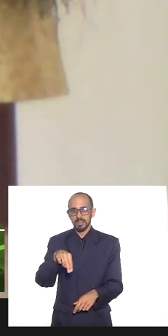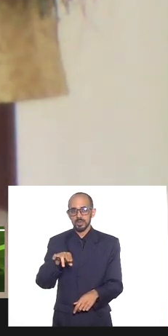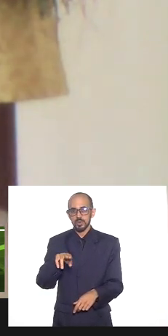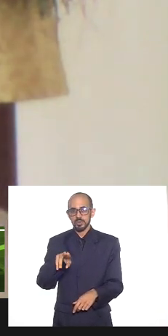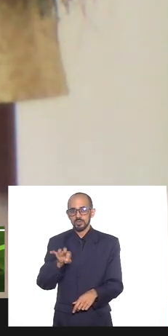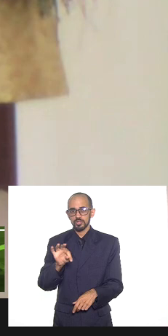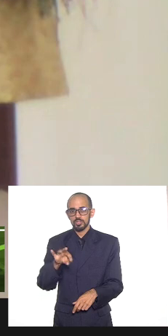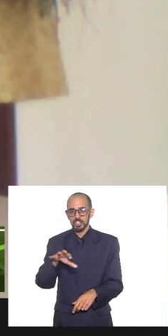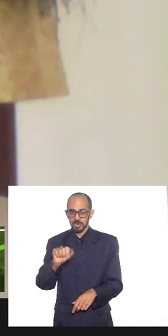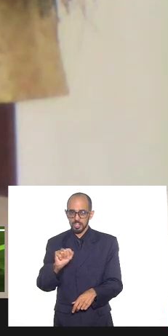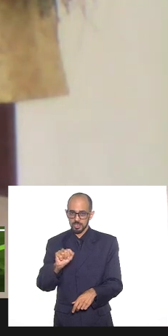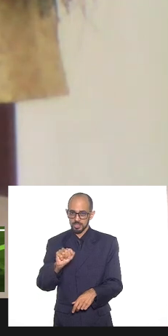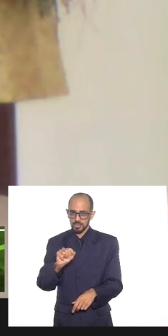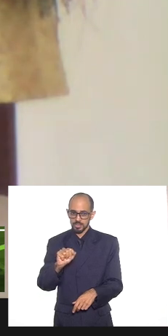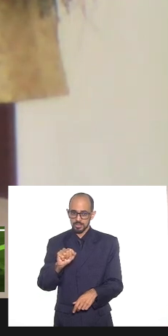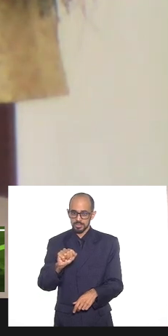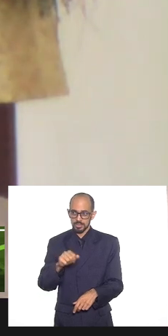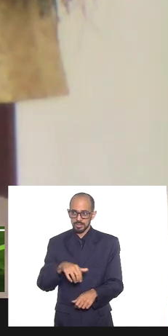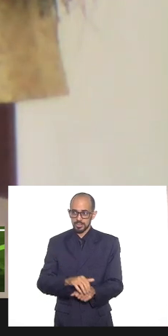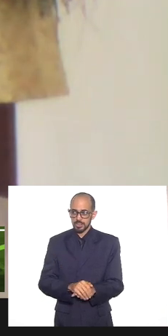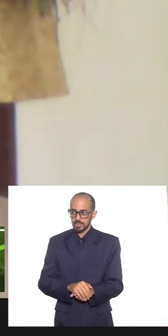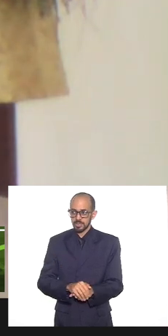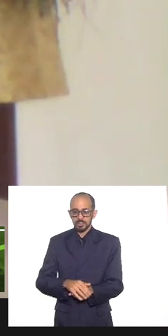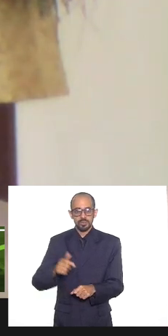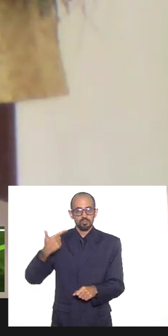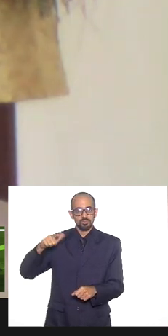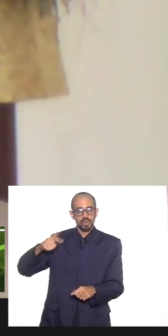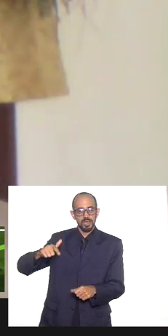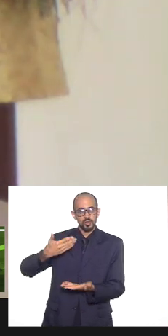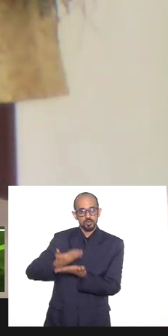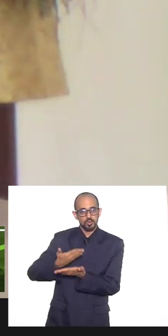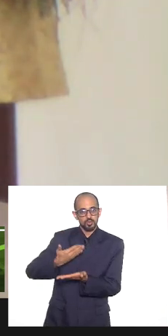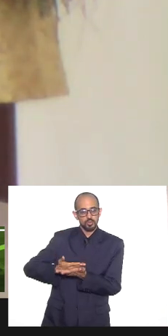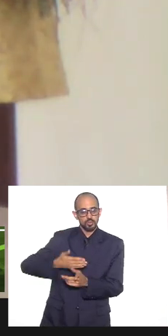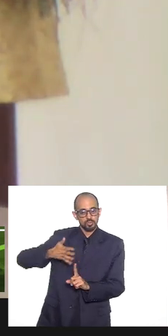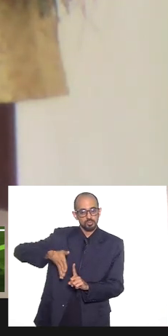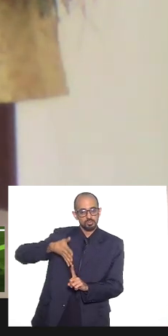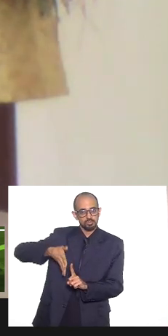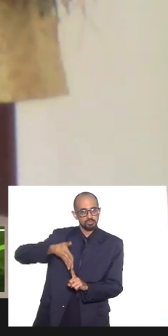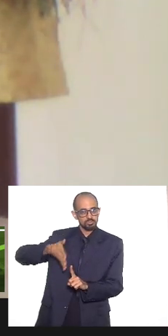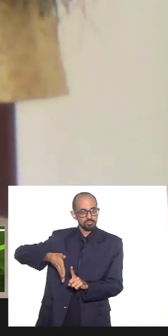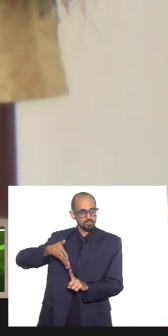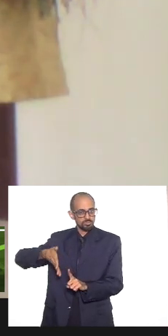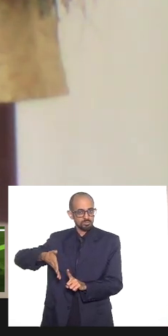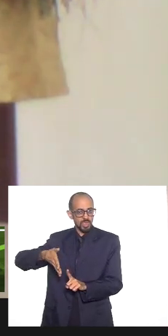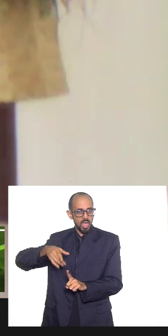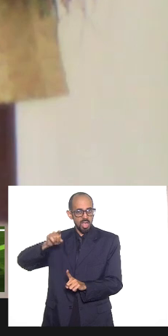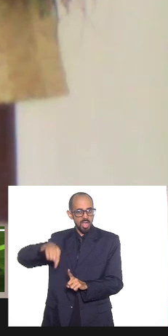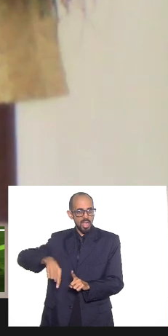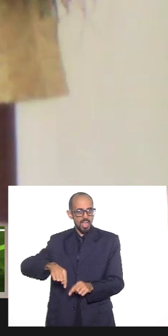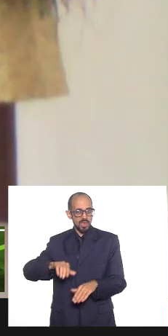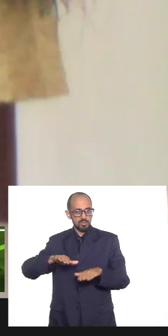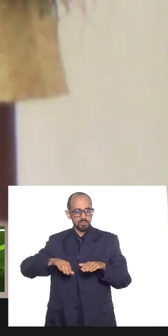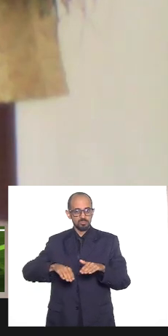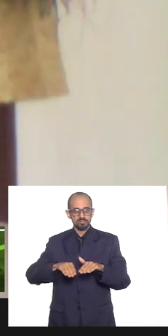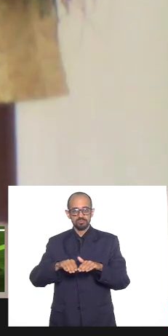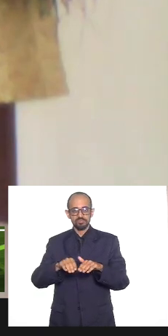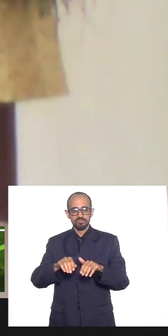aplicam, porque também ele é passivo de toda uma subalternidade